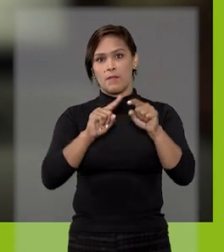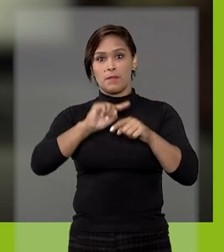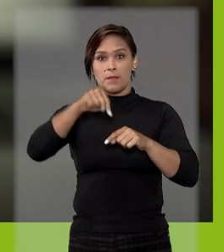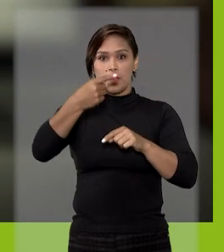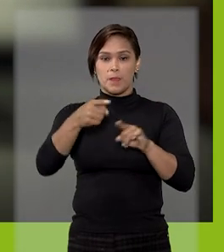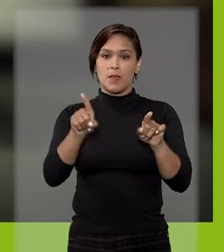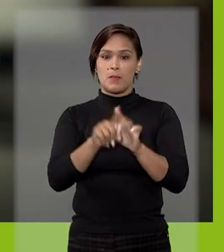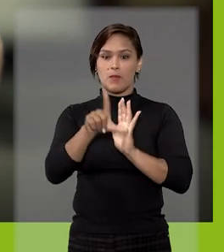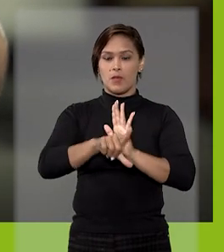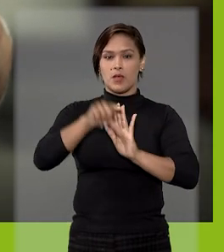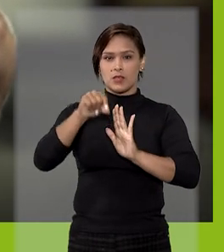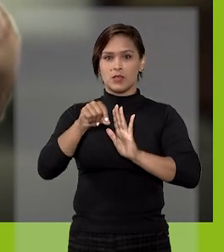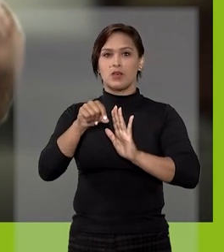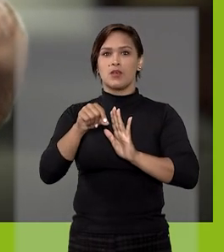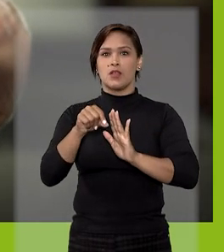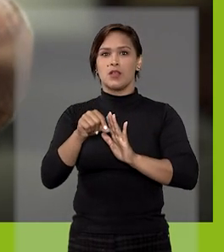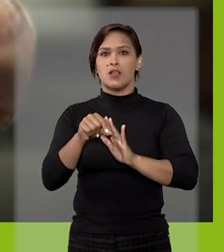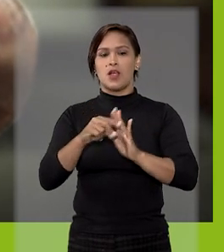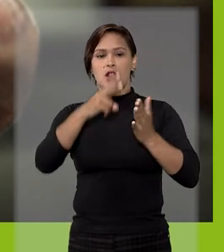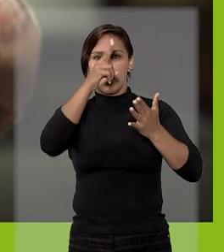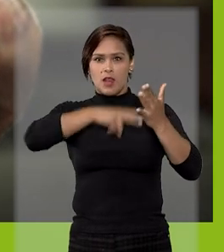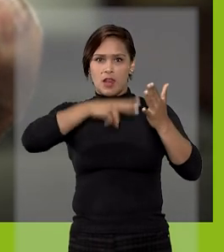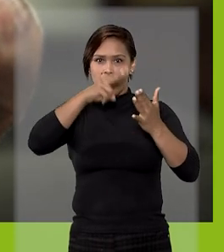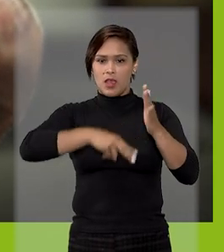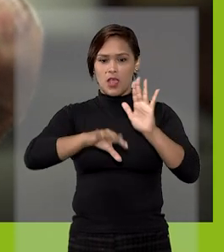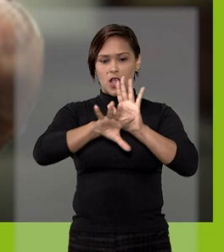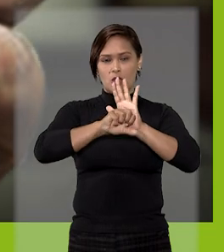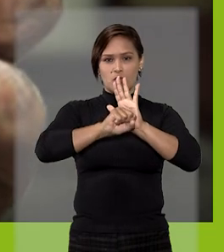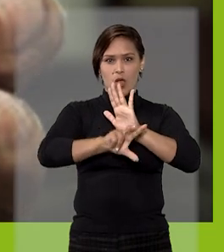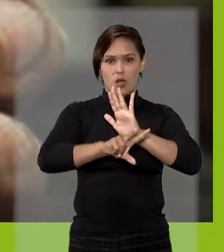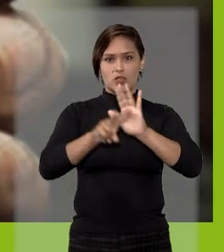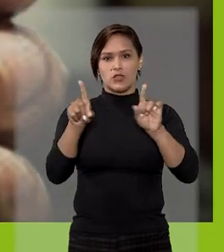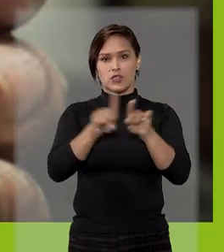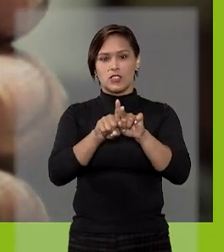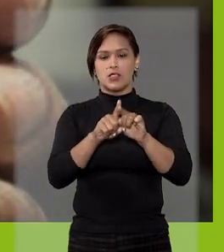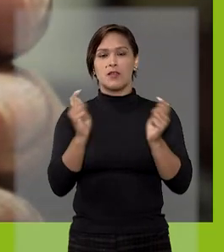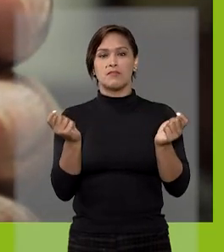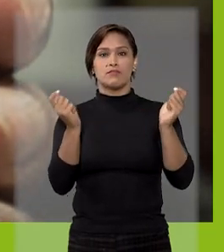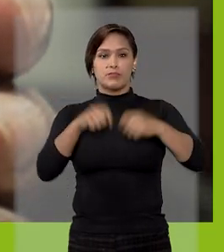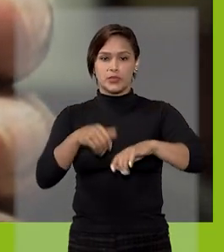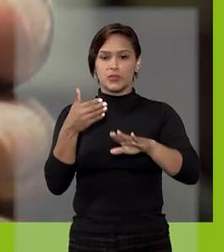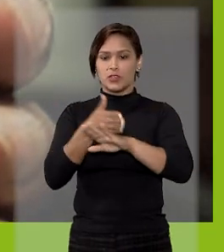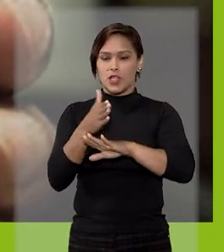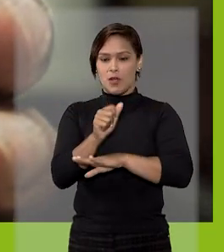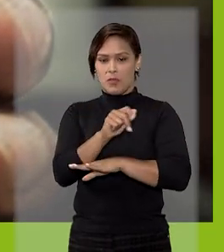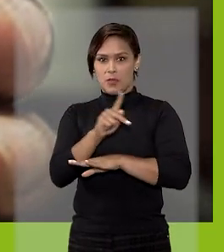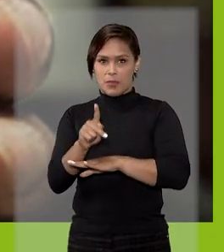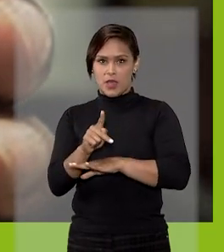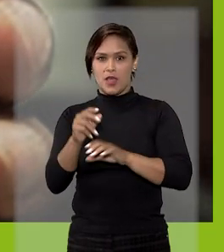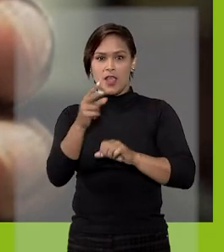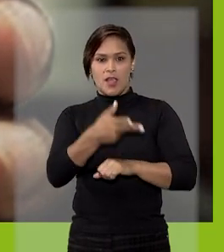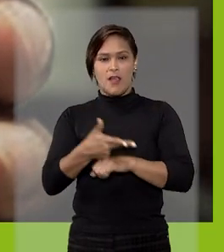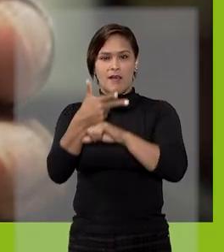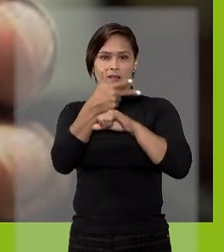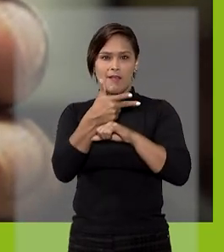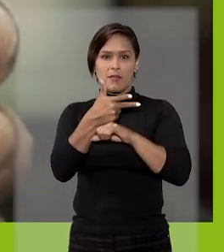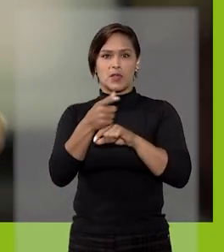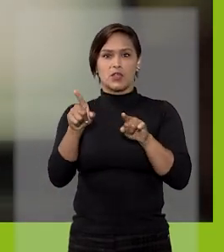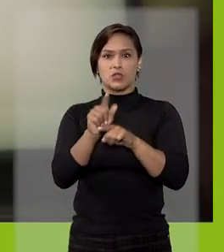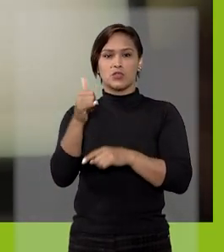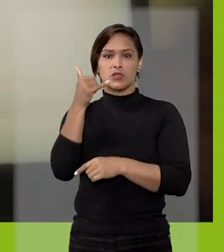seguida, selecione a opção Leia um código QR e dê permissão para o aplicativo acessar a câmera do celular.